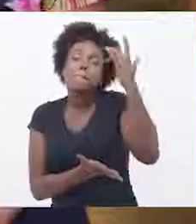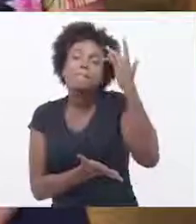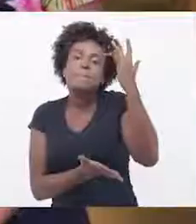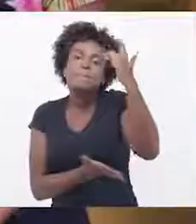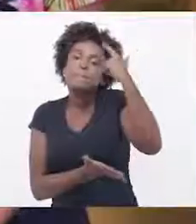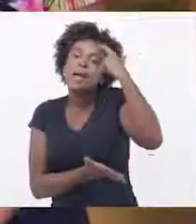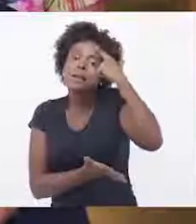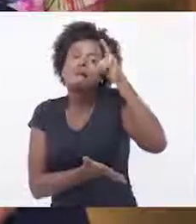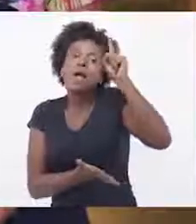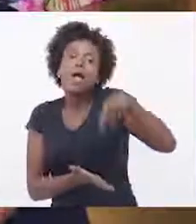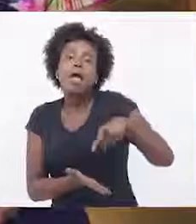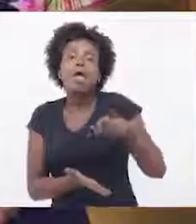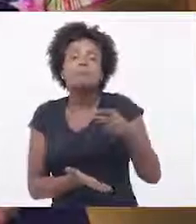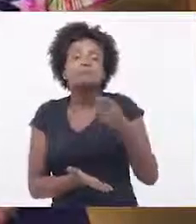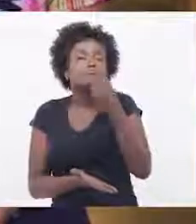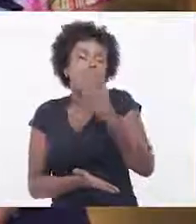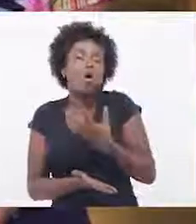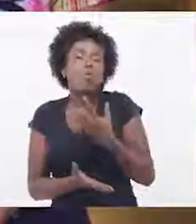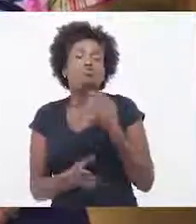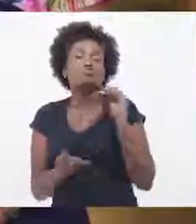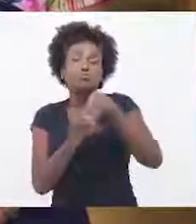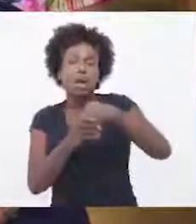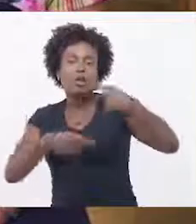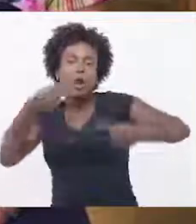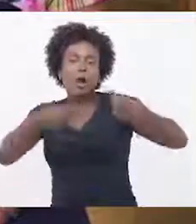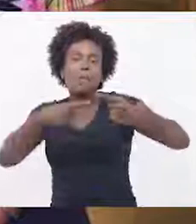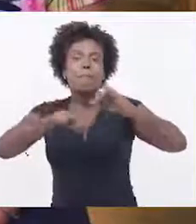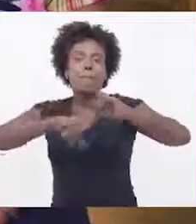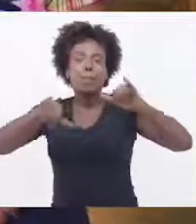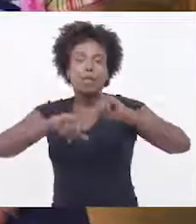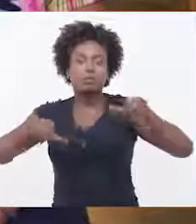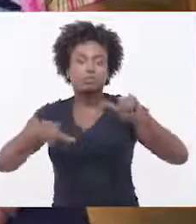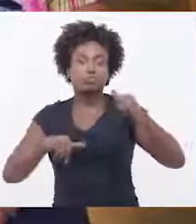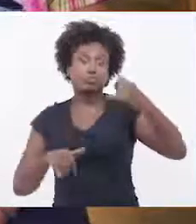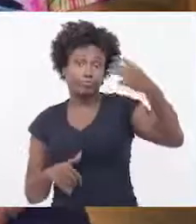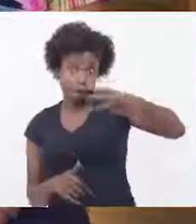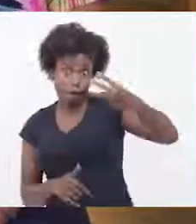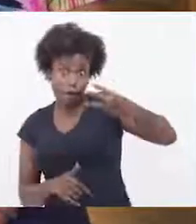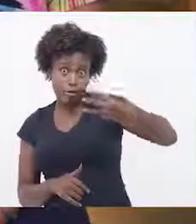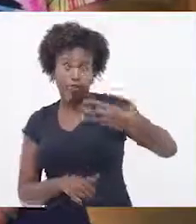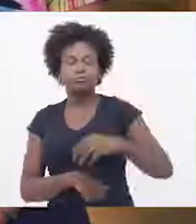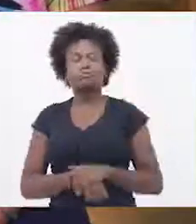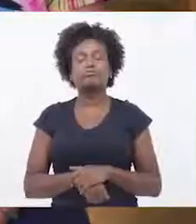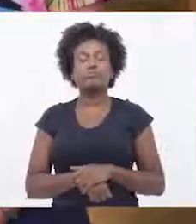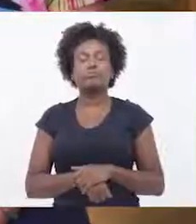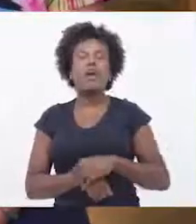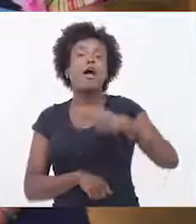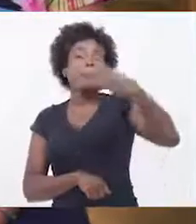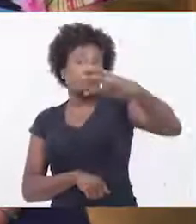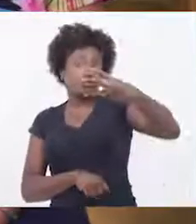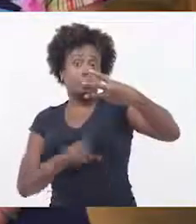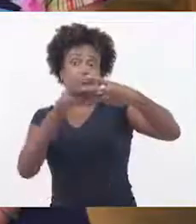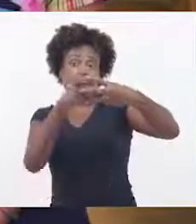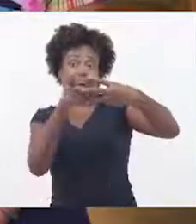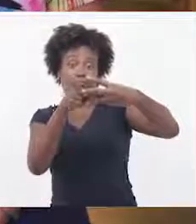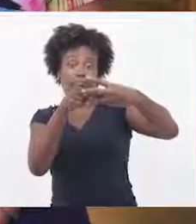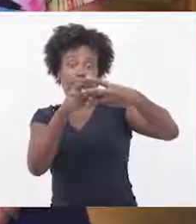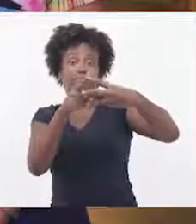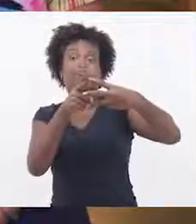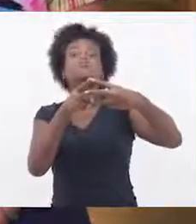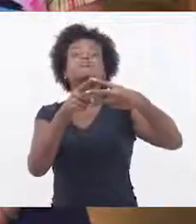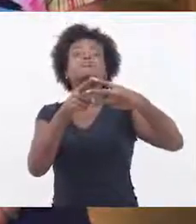de uma campanha. A gente dividiu em três principais frentes. A primeira é uma frente de criação de conteúdo digital. Então, designers,